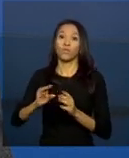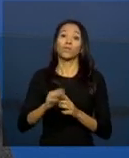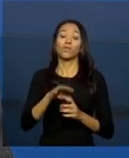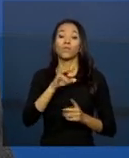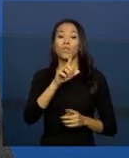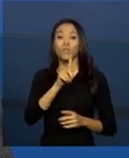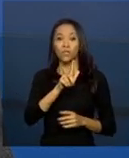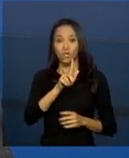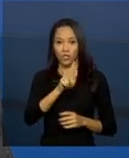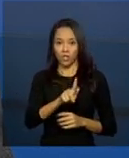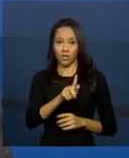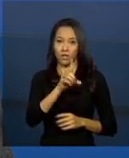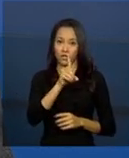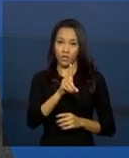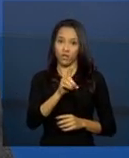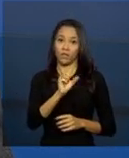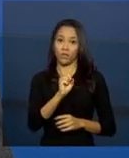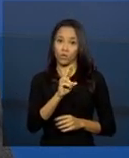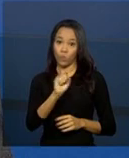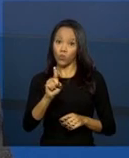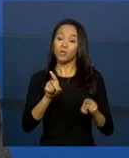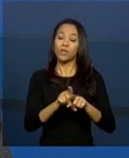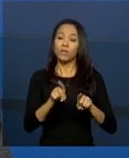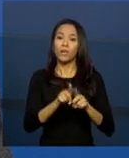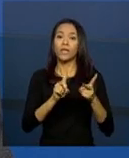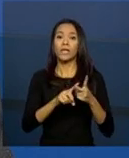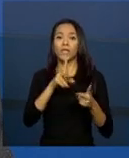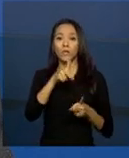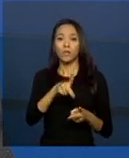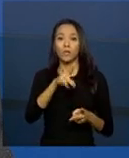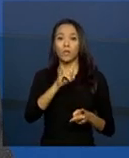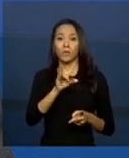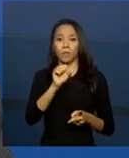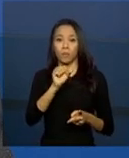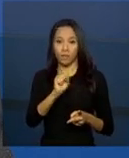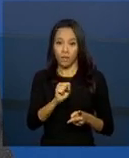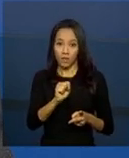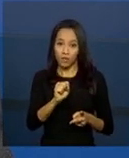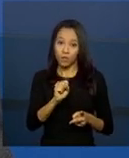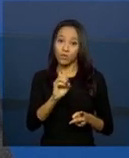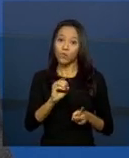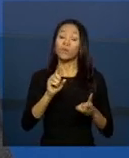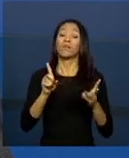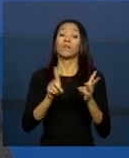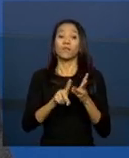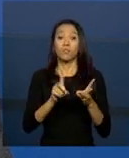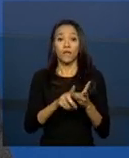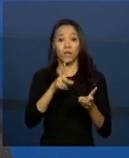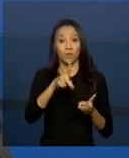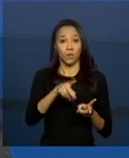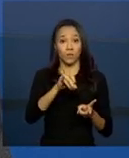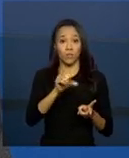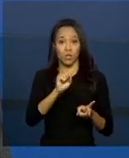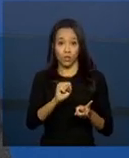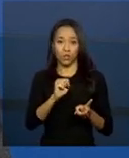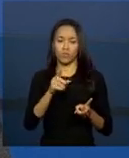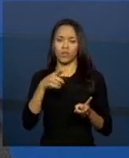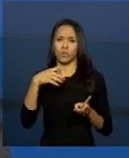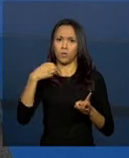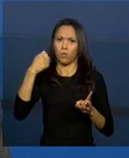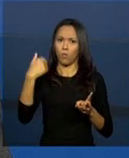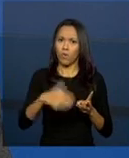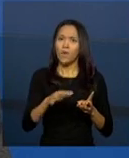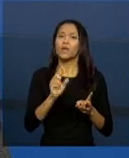SUAS, temos os recursos do piso básico fixo e do piso fixo de média complexidade, que são os recursos que vão para